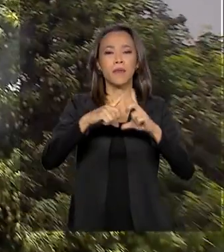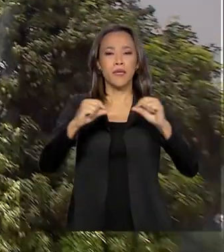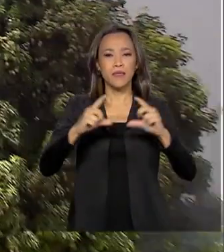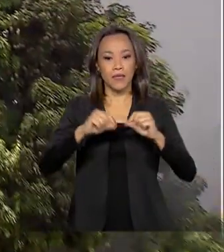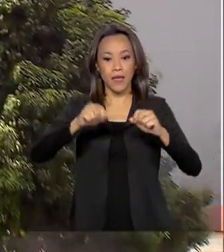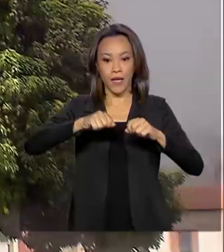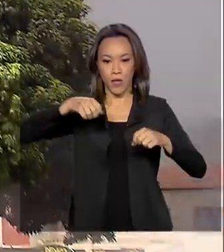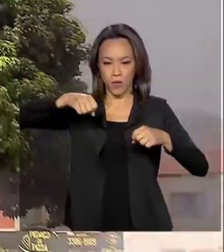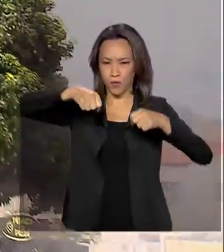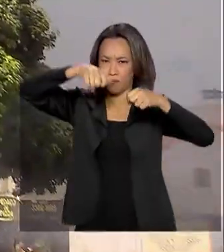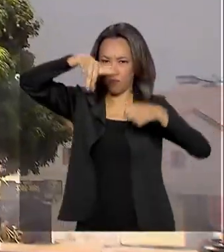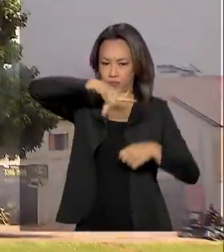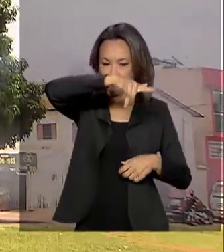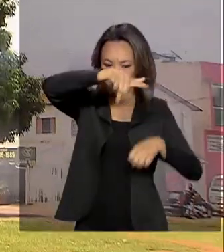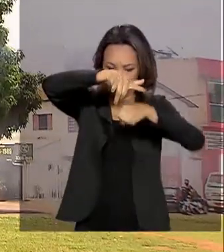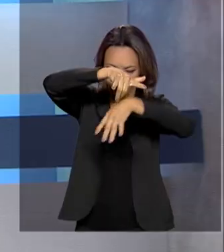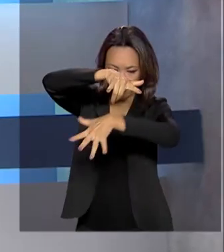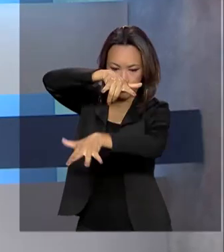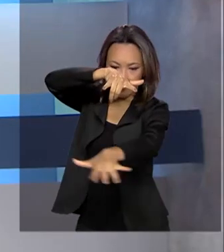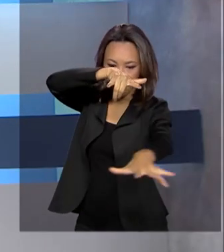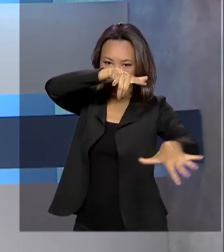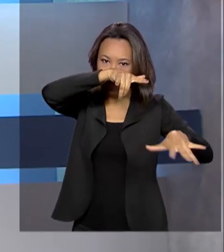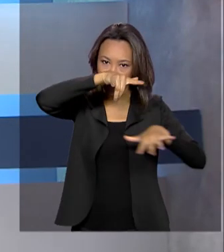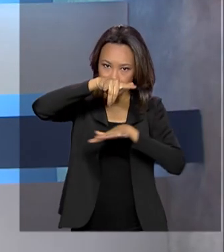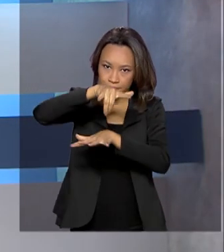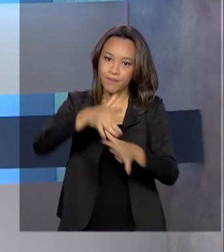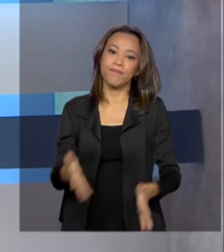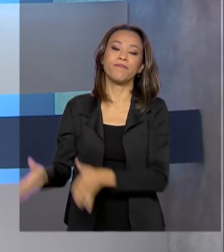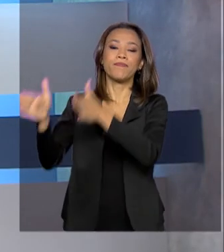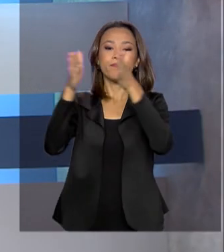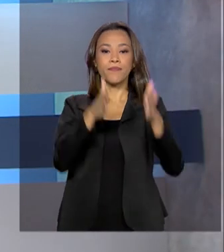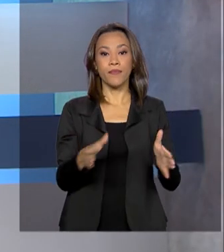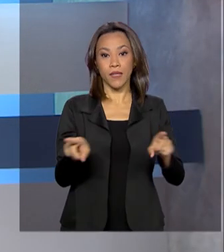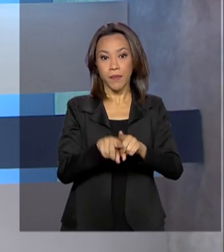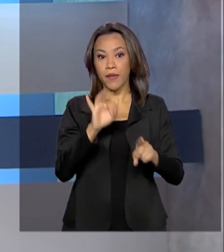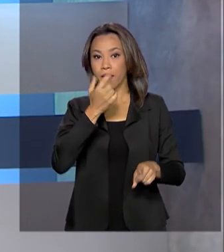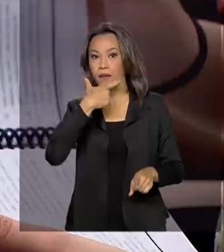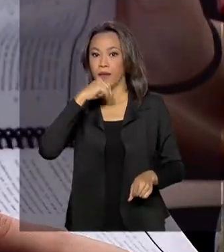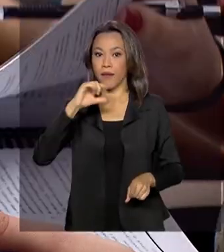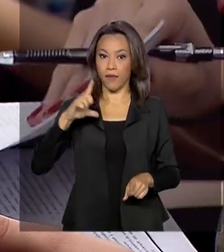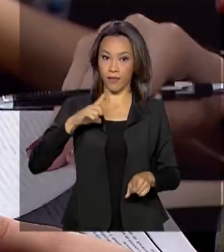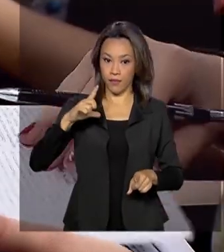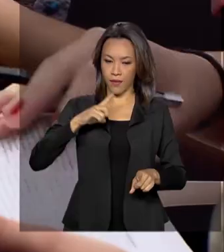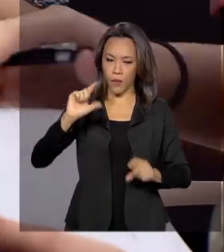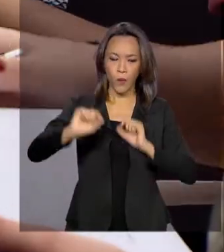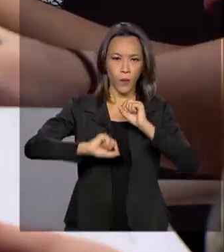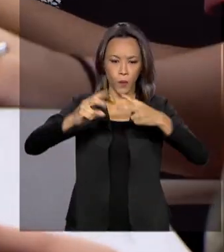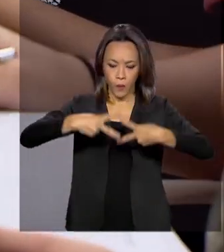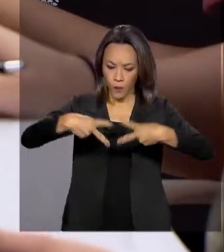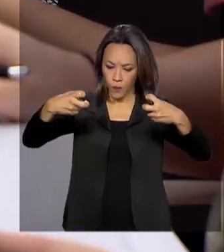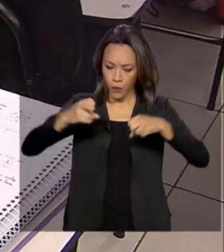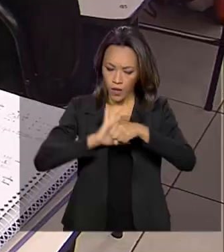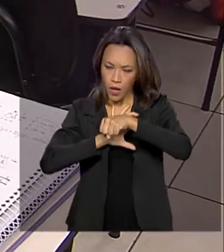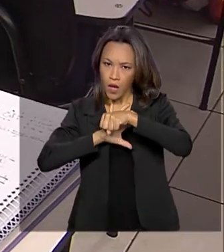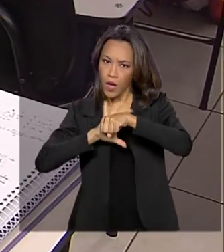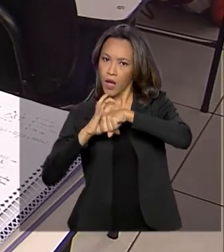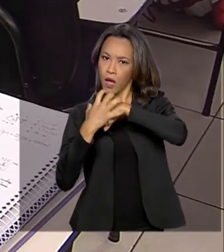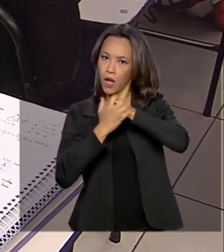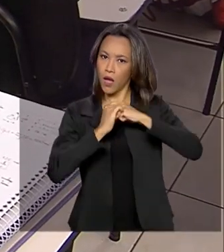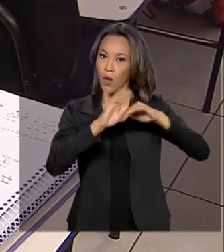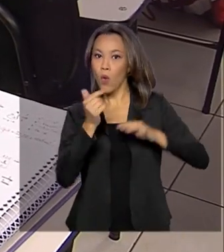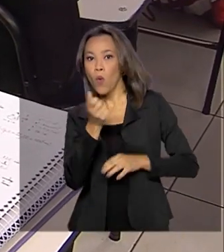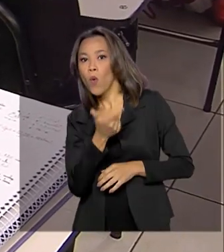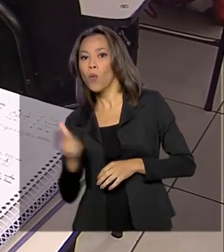fumacê feito pelos drones. E veja também, quem tiver diagnóstico de covid-19 ou de outra doença